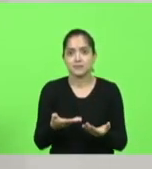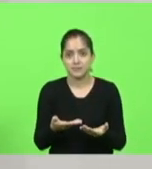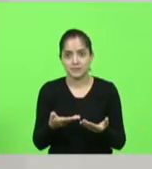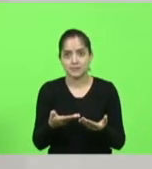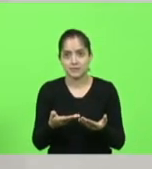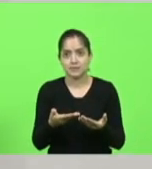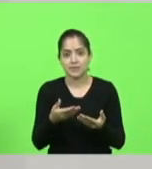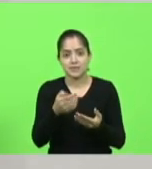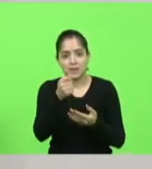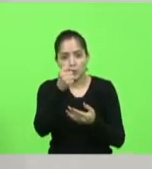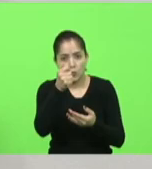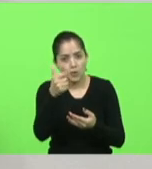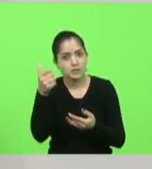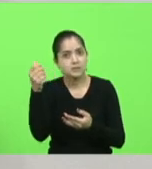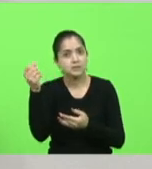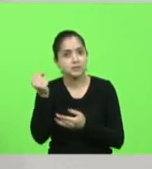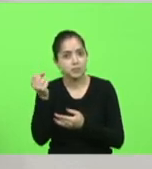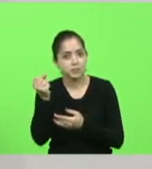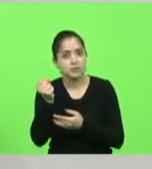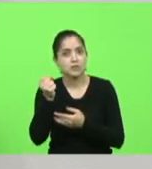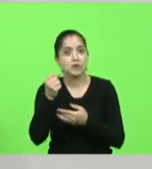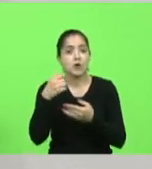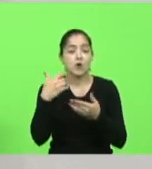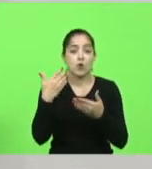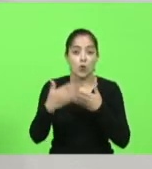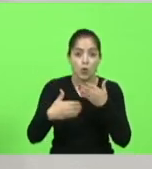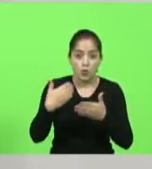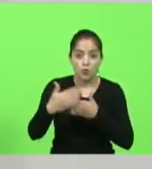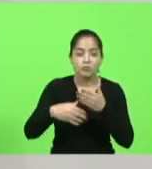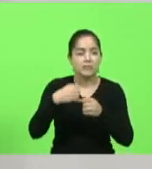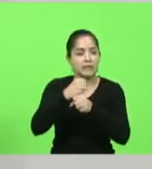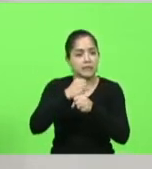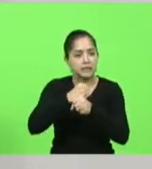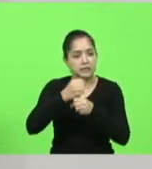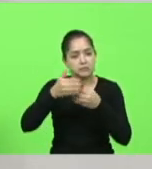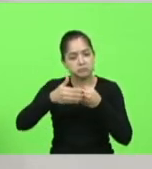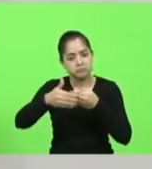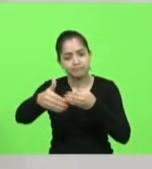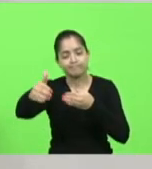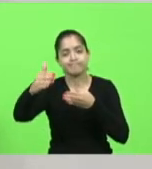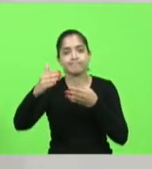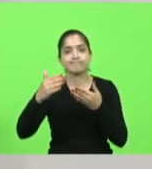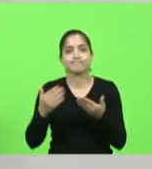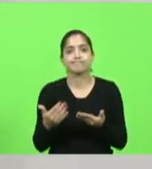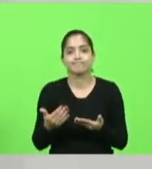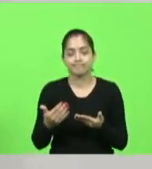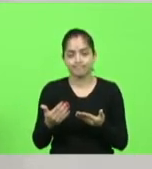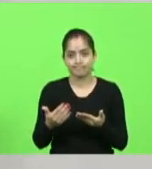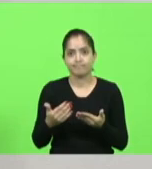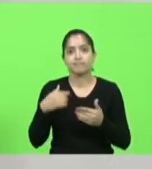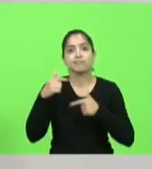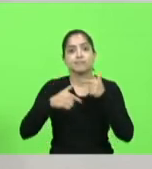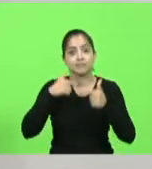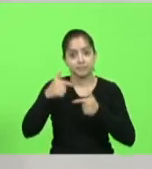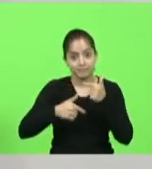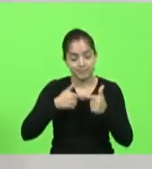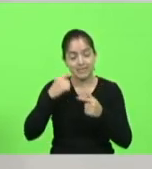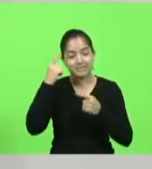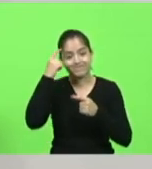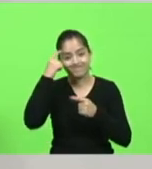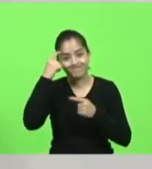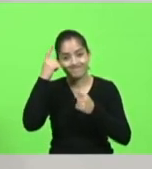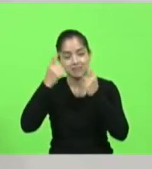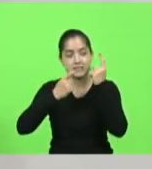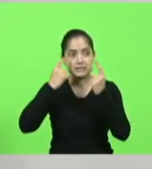aposentadoria, de quem falta muito para aposentadoria, mas já passa, deputado Lima, a trabalhar preocupado de como